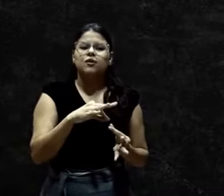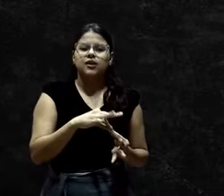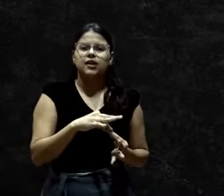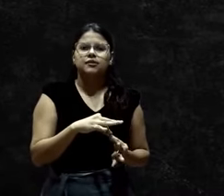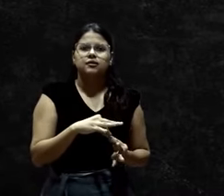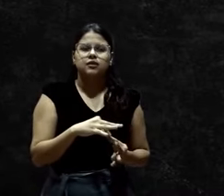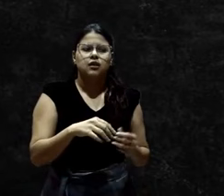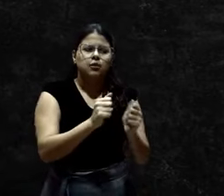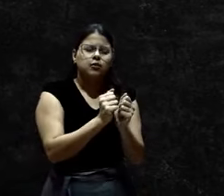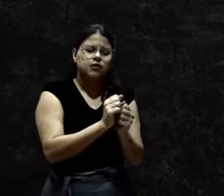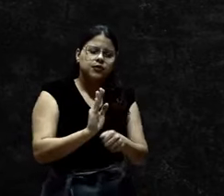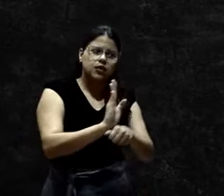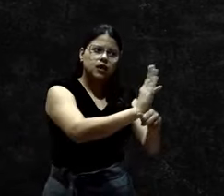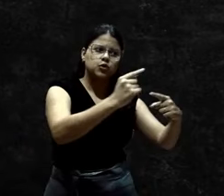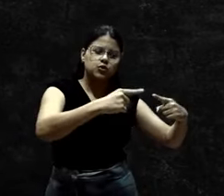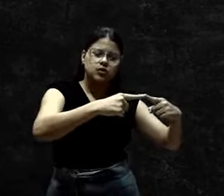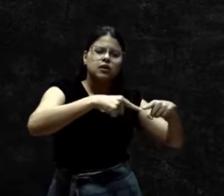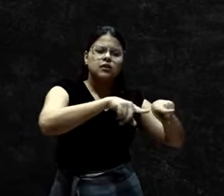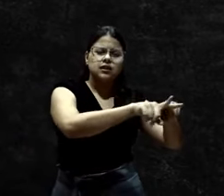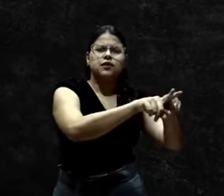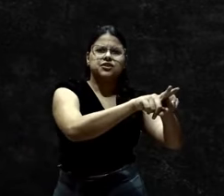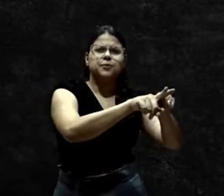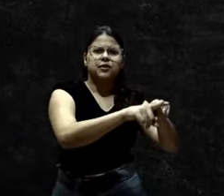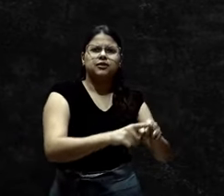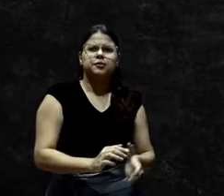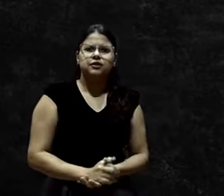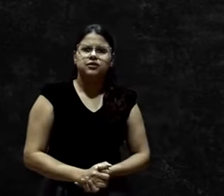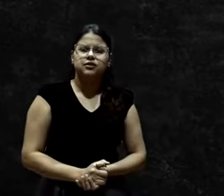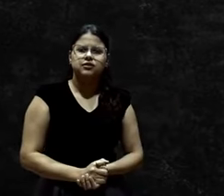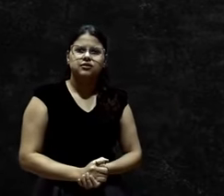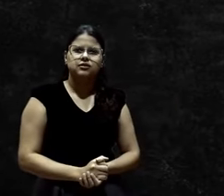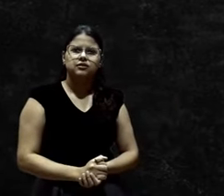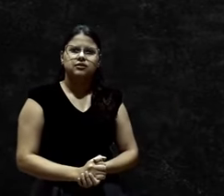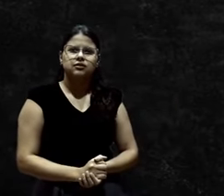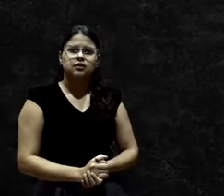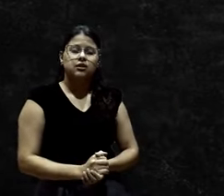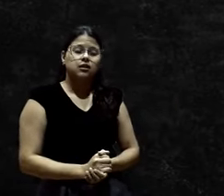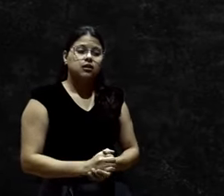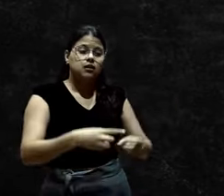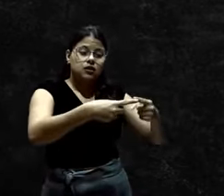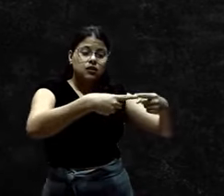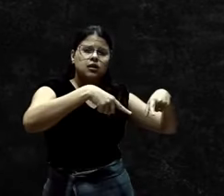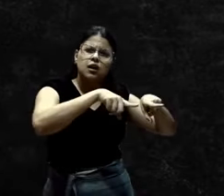restaurem essa pessoa, restaurem essa pessoa com o espírito de brandura.